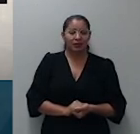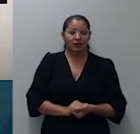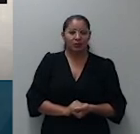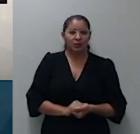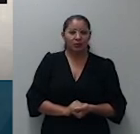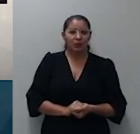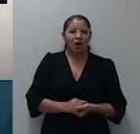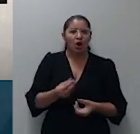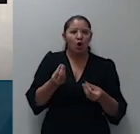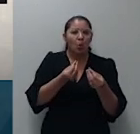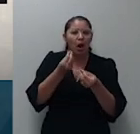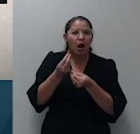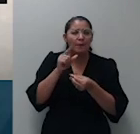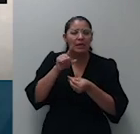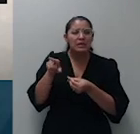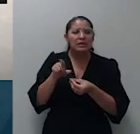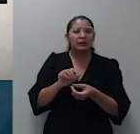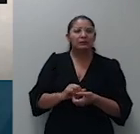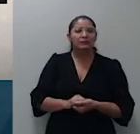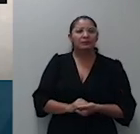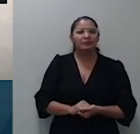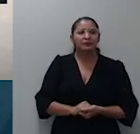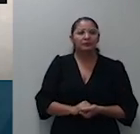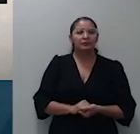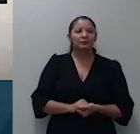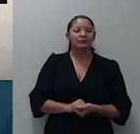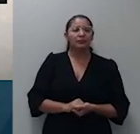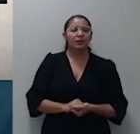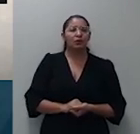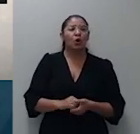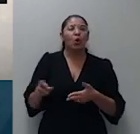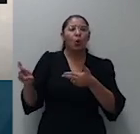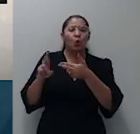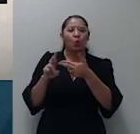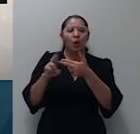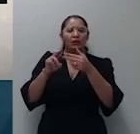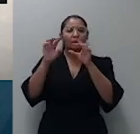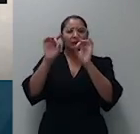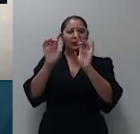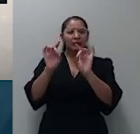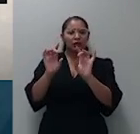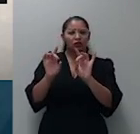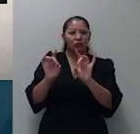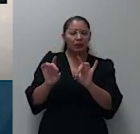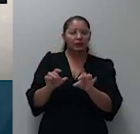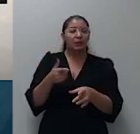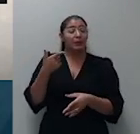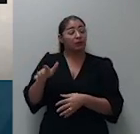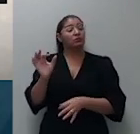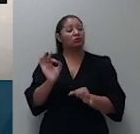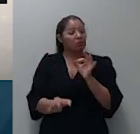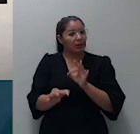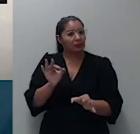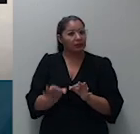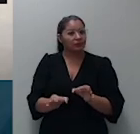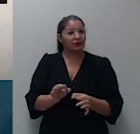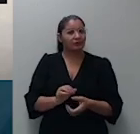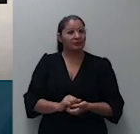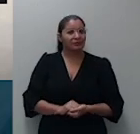sensibilizou o recurso especial foi inadmitido pelo tribunal de justiça motivando o manejo do agravo recurso especial